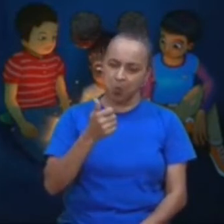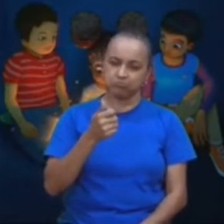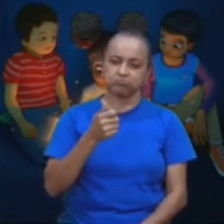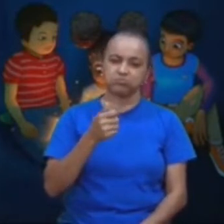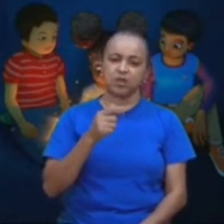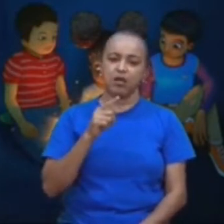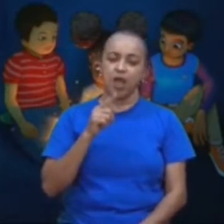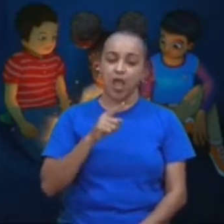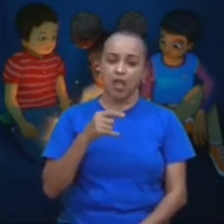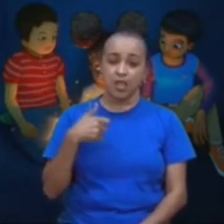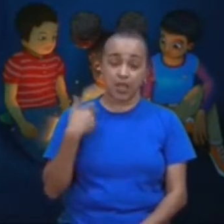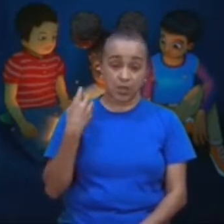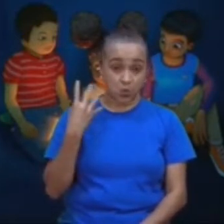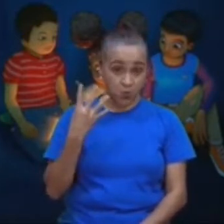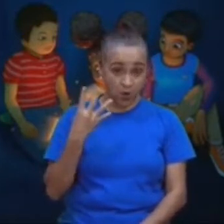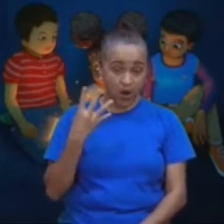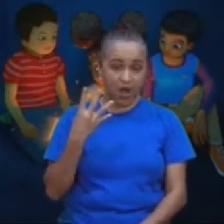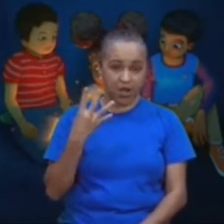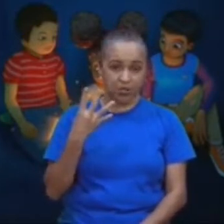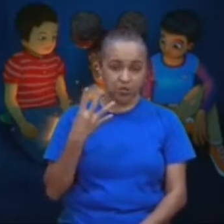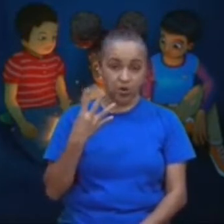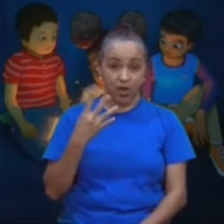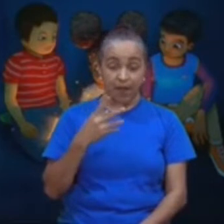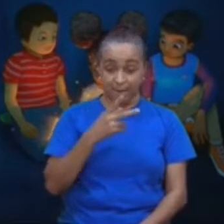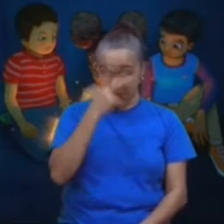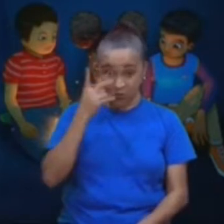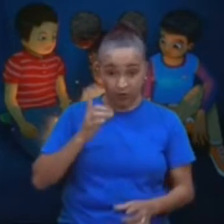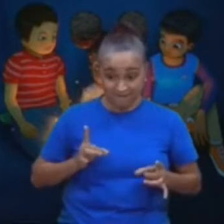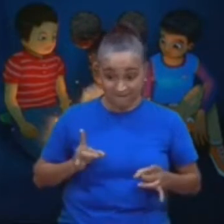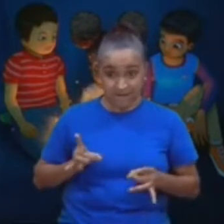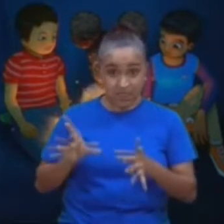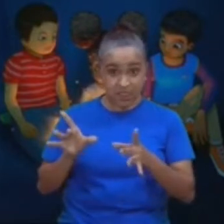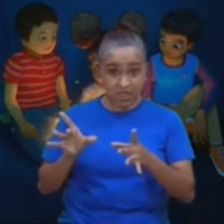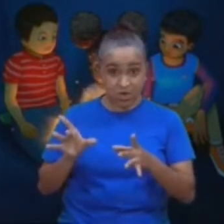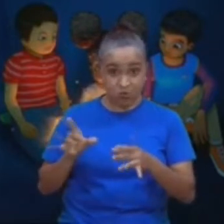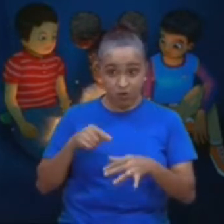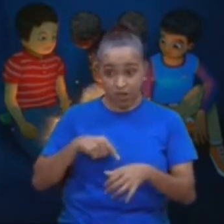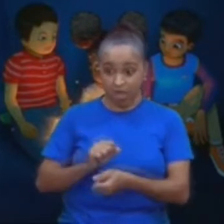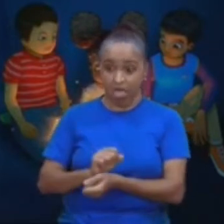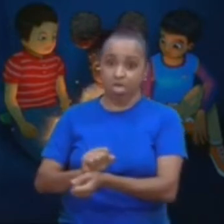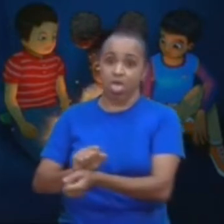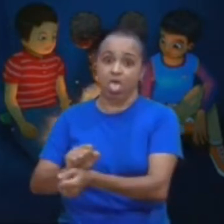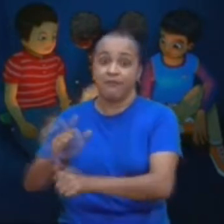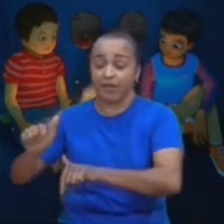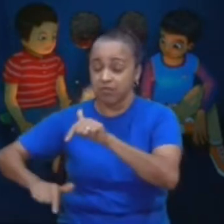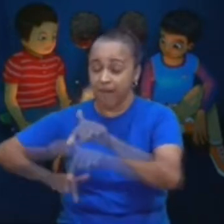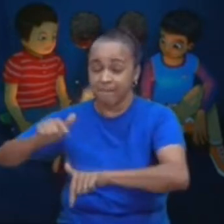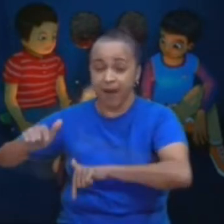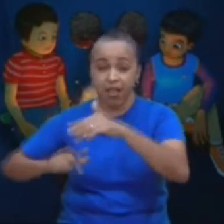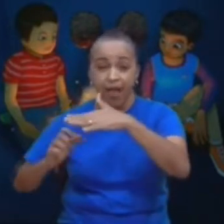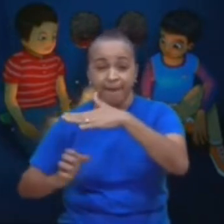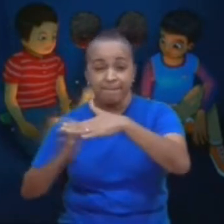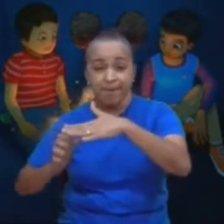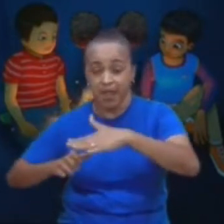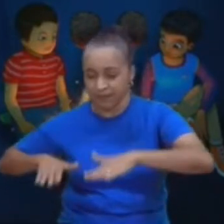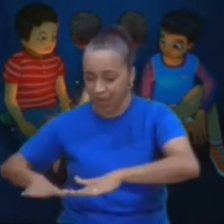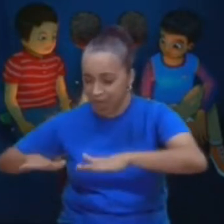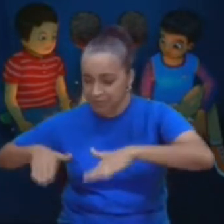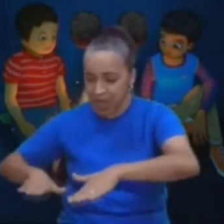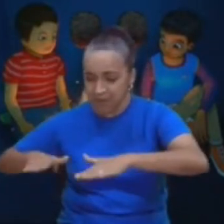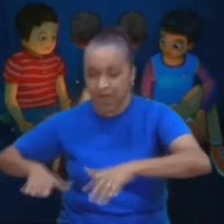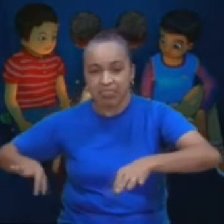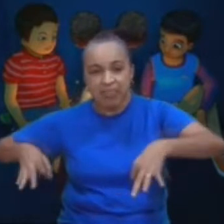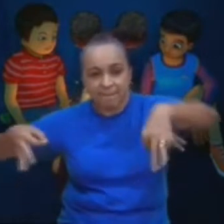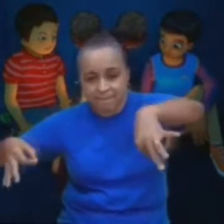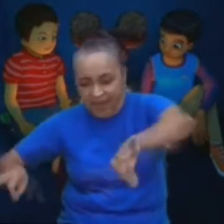E com quatro anos de idade, ele foi vendido como escravo para uma fábrica de tapetes no Paquistão. e